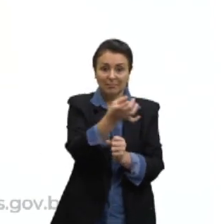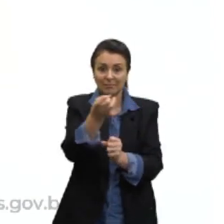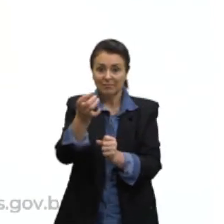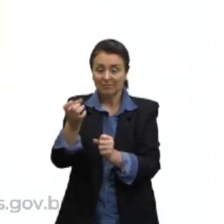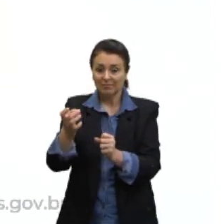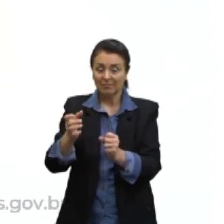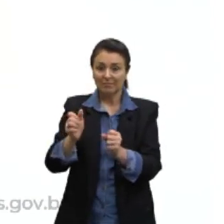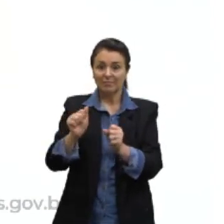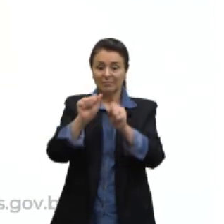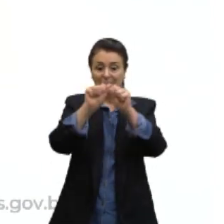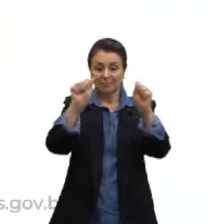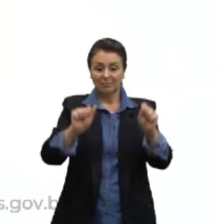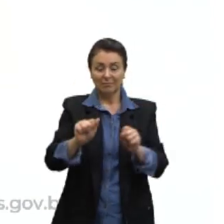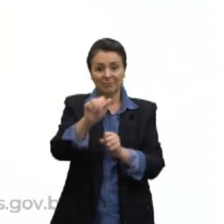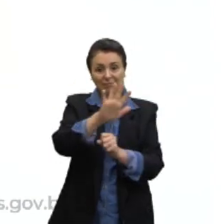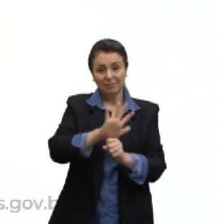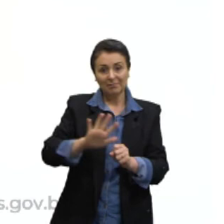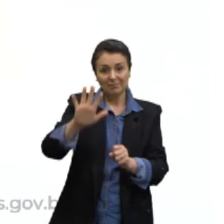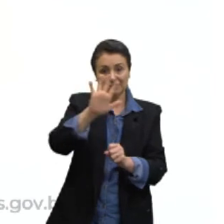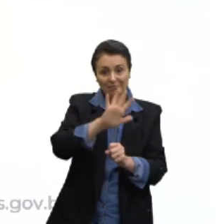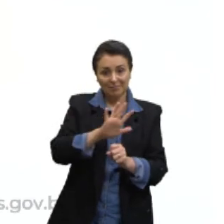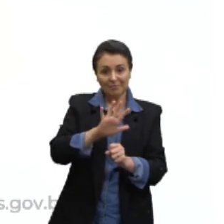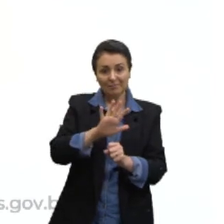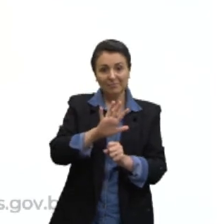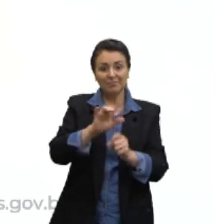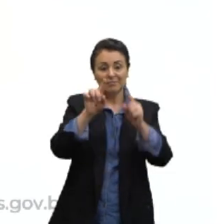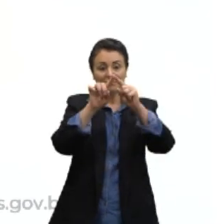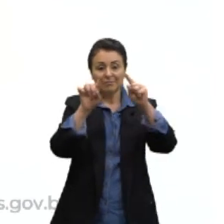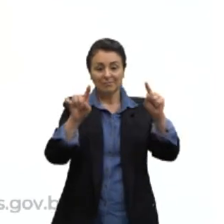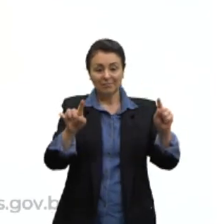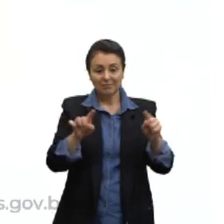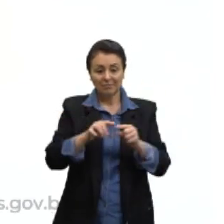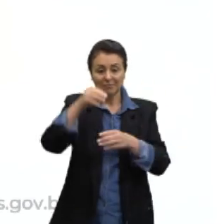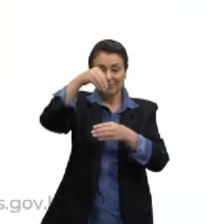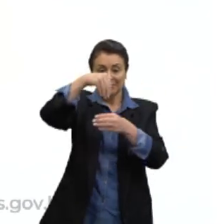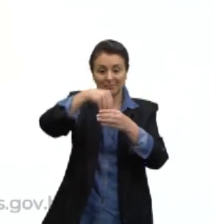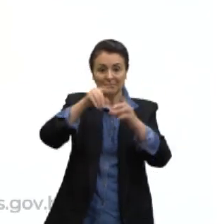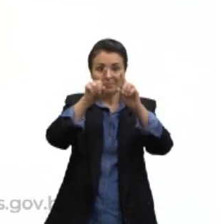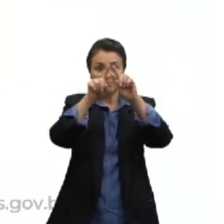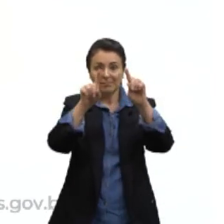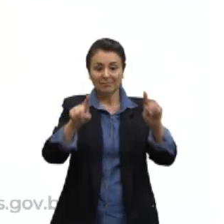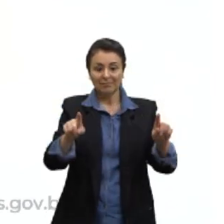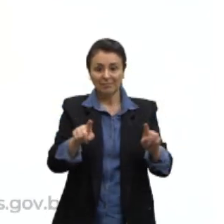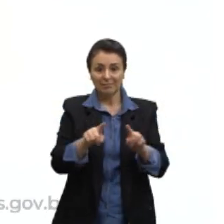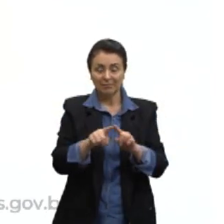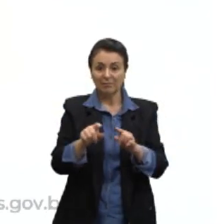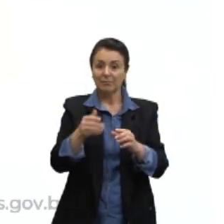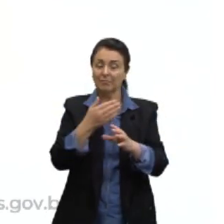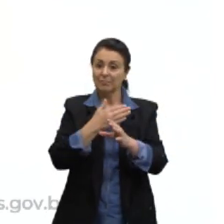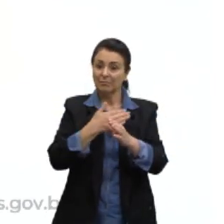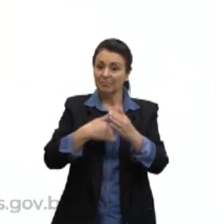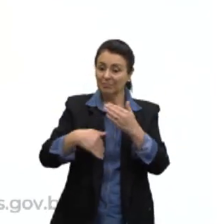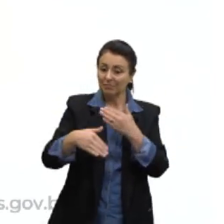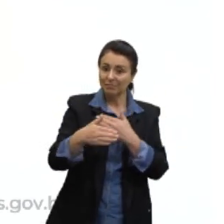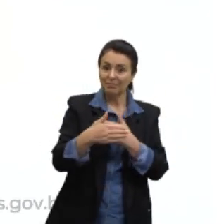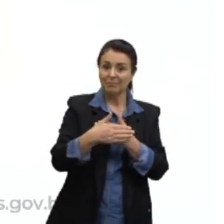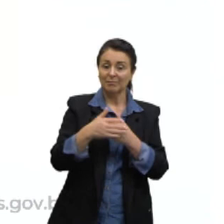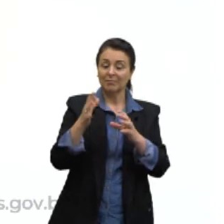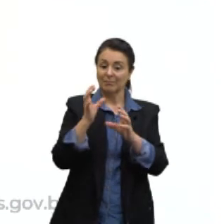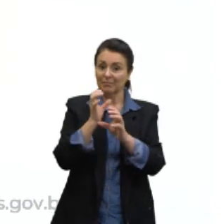de cada triângulo que compõe essa pirâmide. E a área total, então, a soma das áreas da base